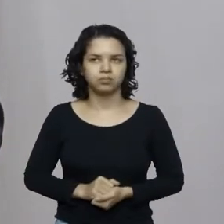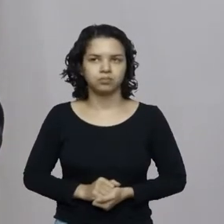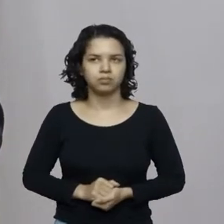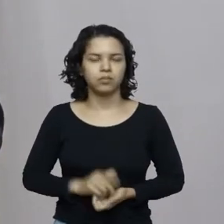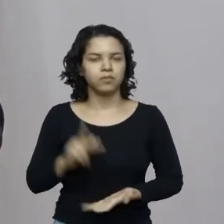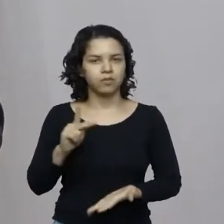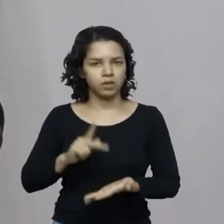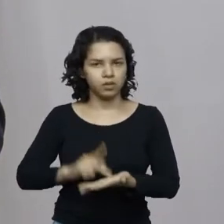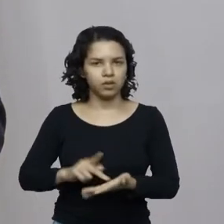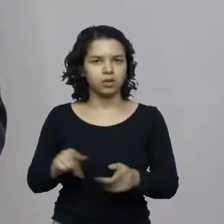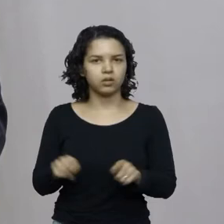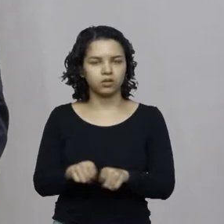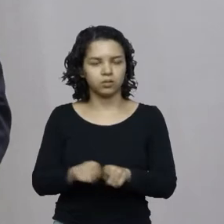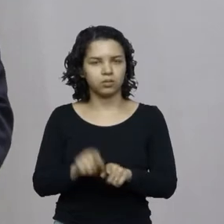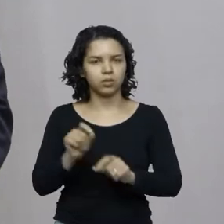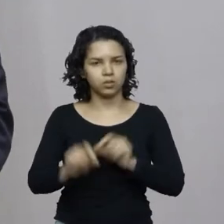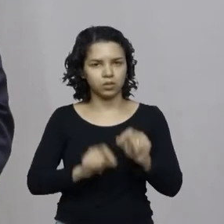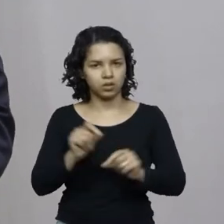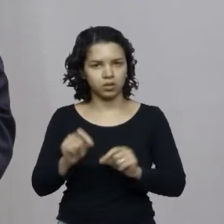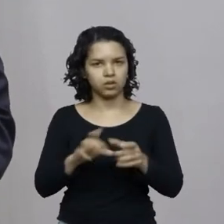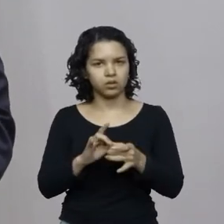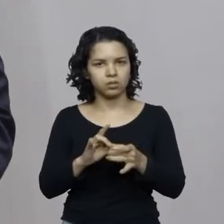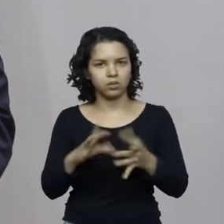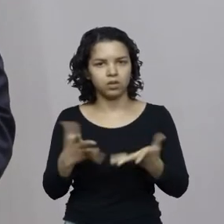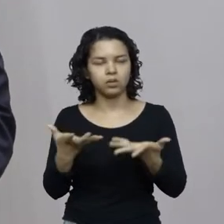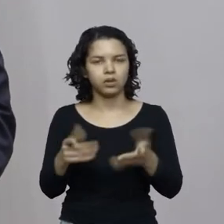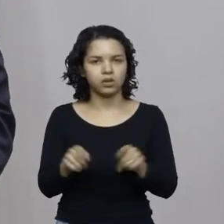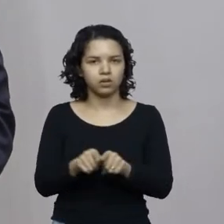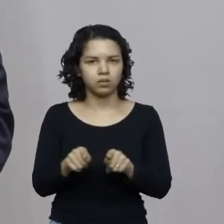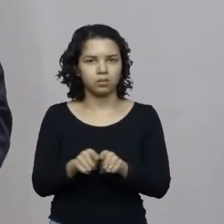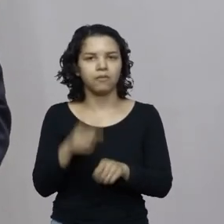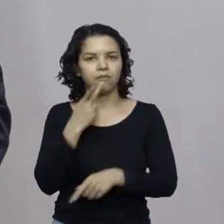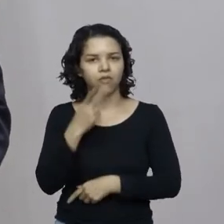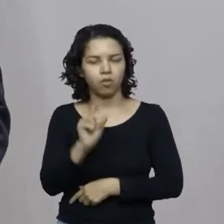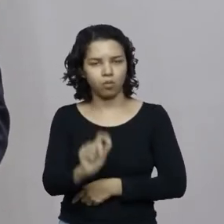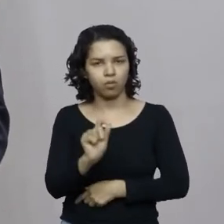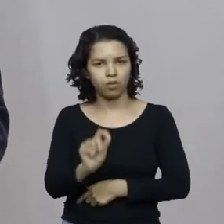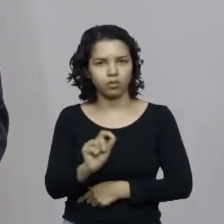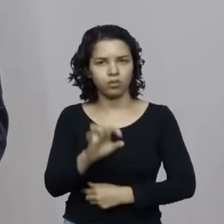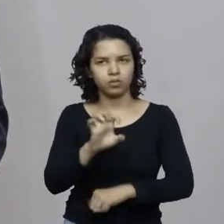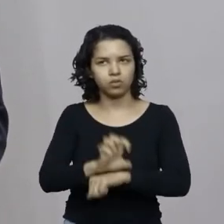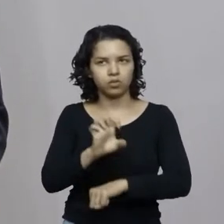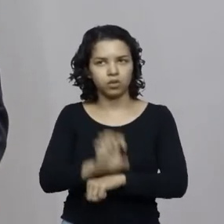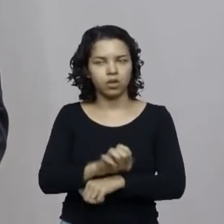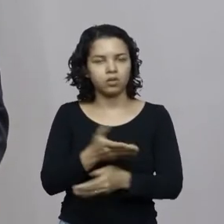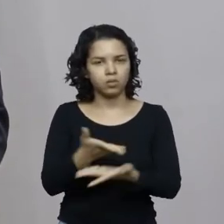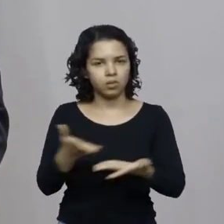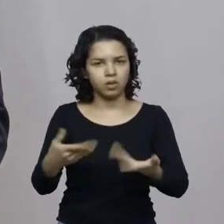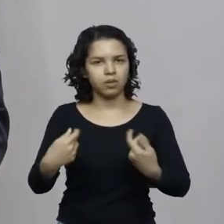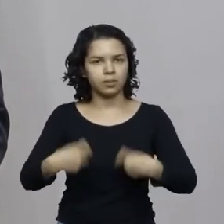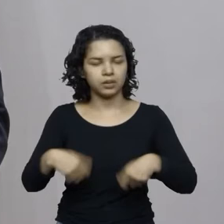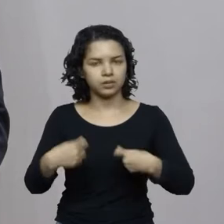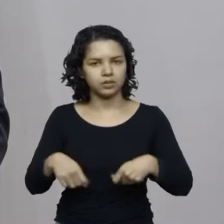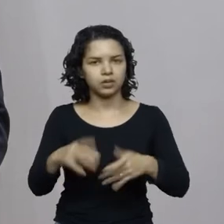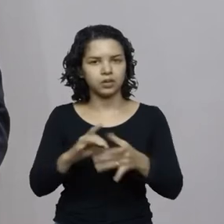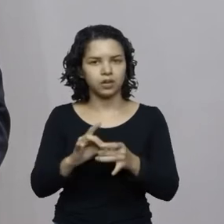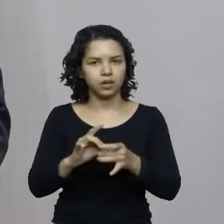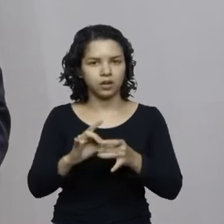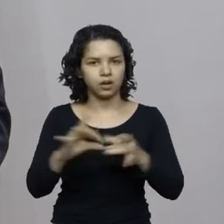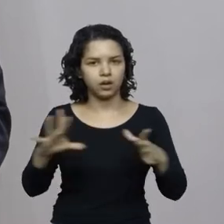verdade que, como liberal, gostaria de dizer que os estados deveriam ter toda a liberdade